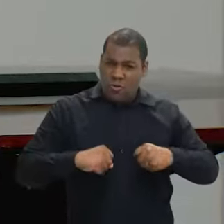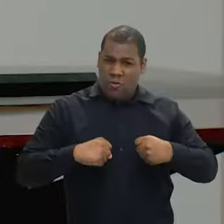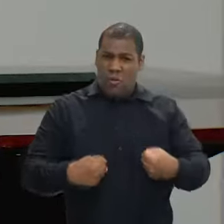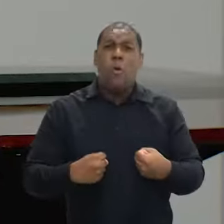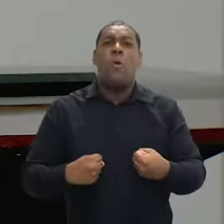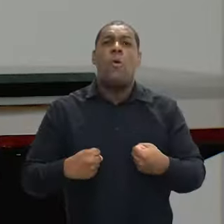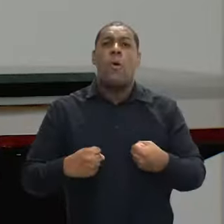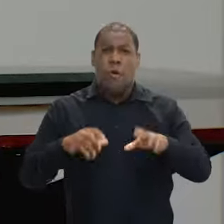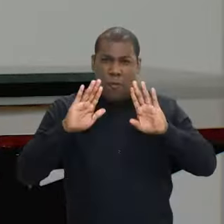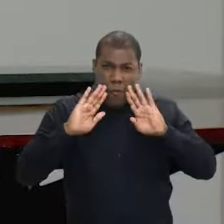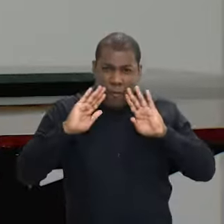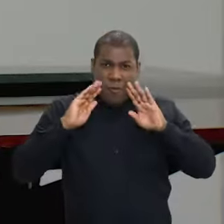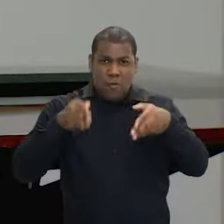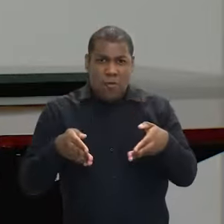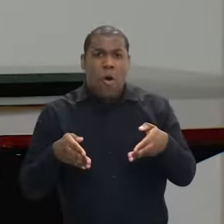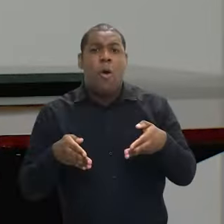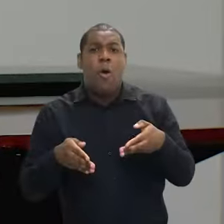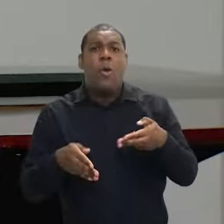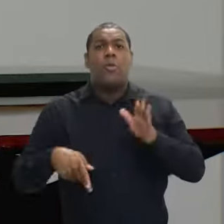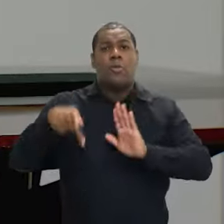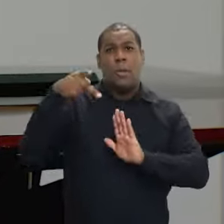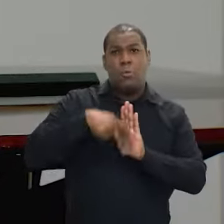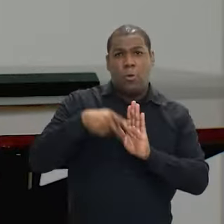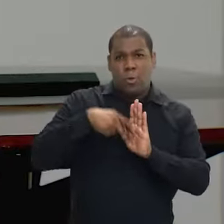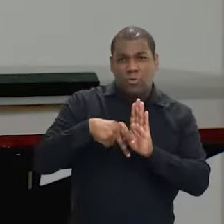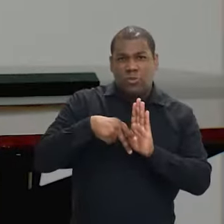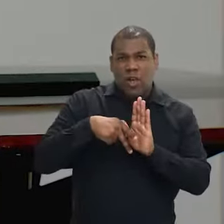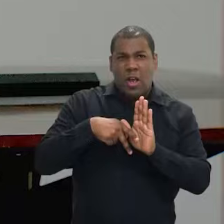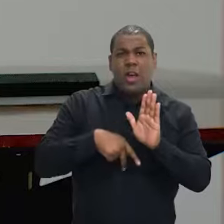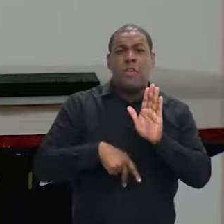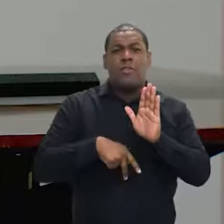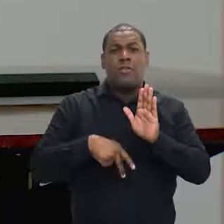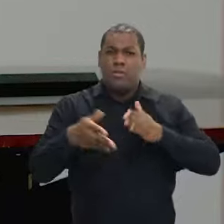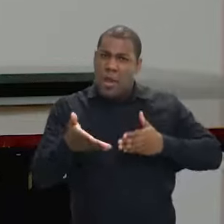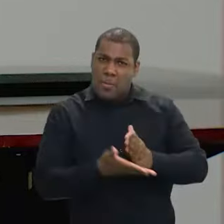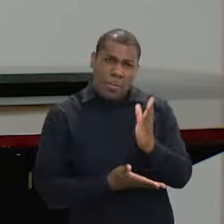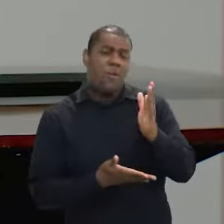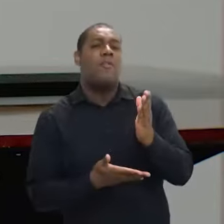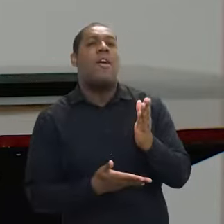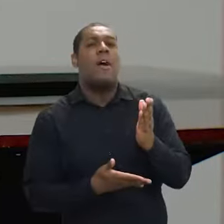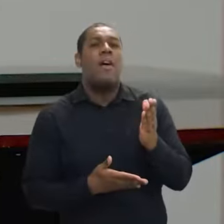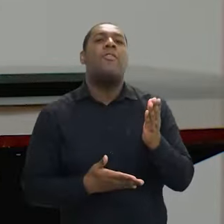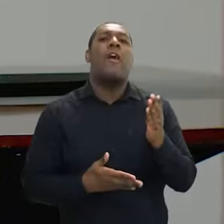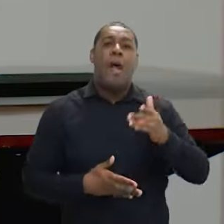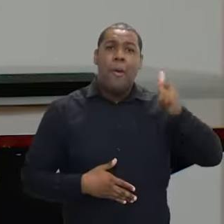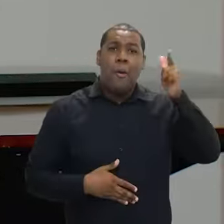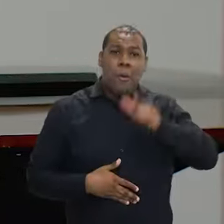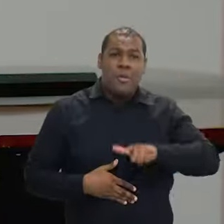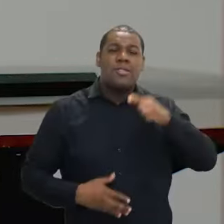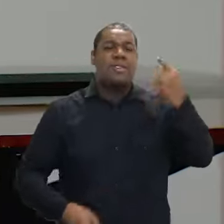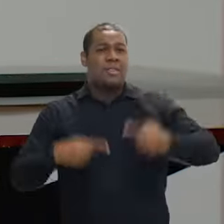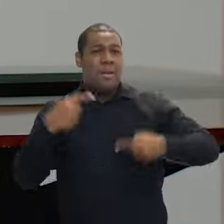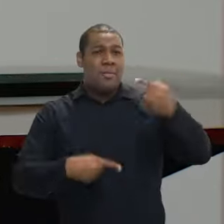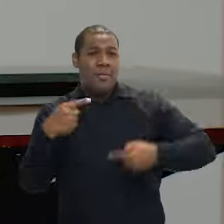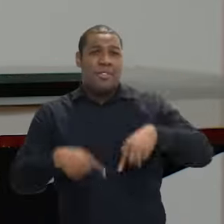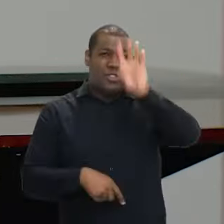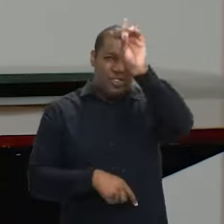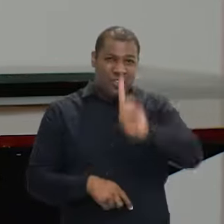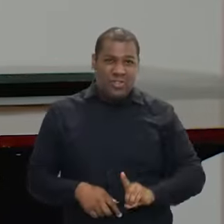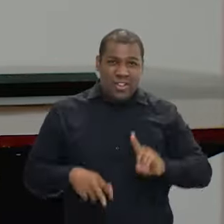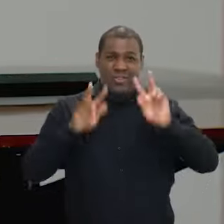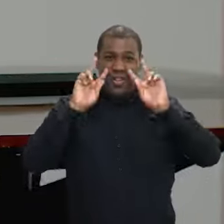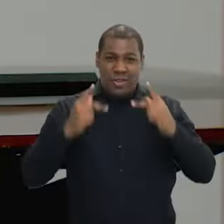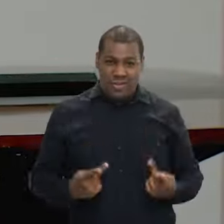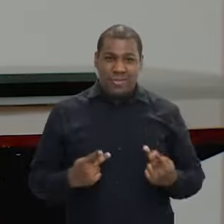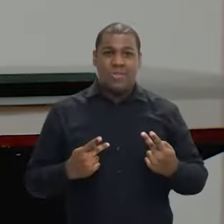e entrega, né? Muito focados nesse processo de execução e entrega para realmente visibilizar essas políticas de direitos